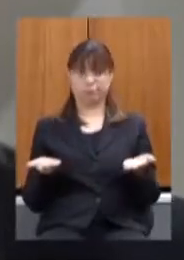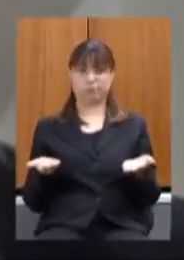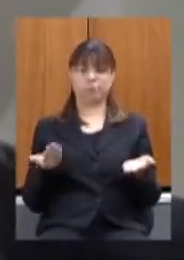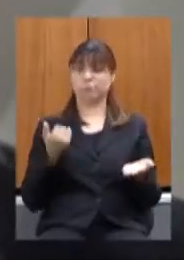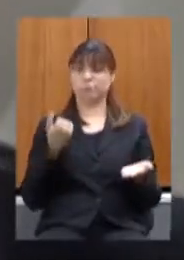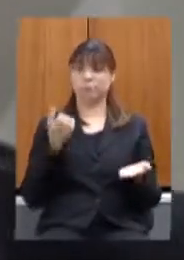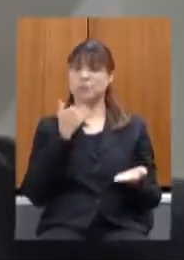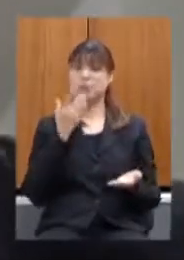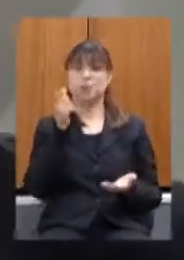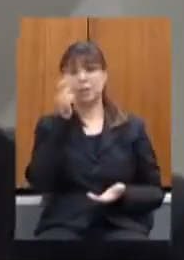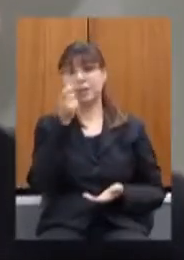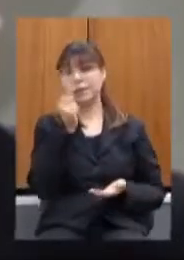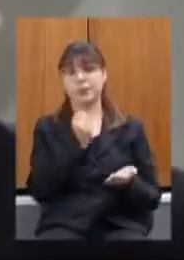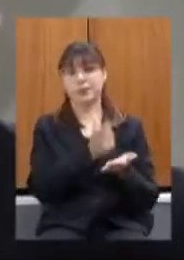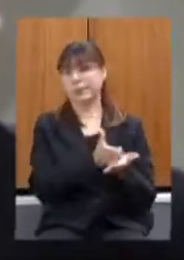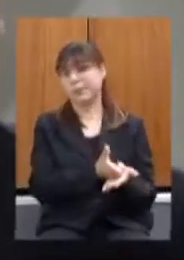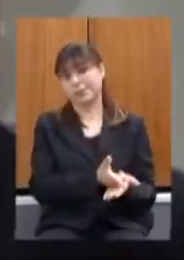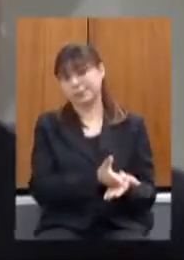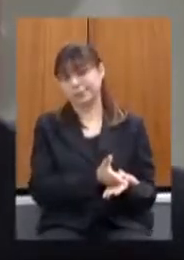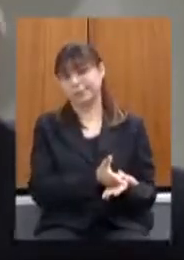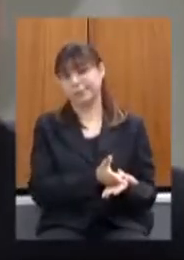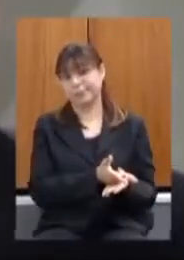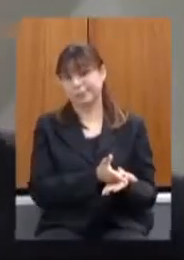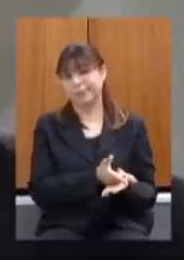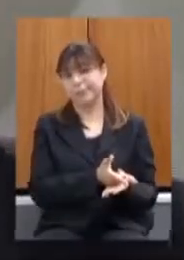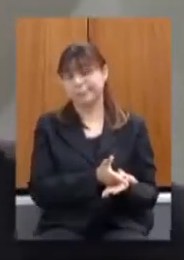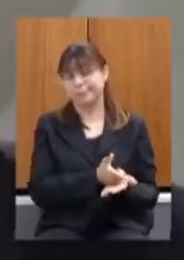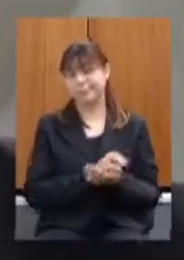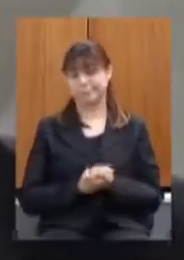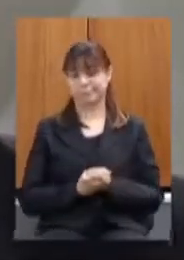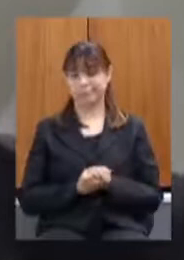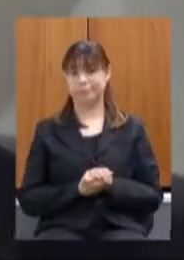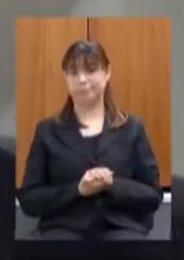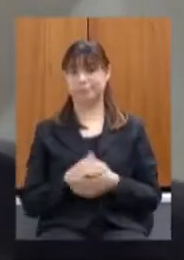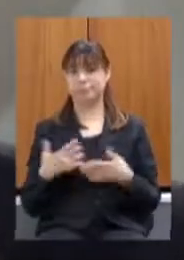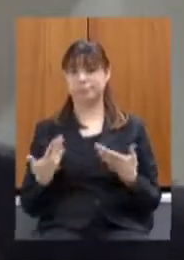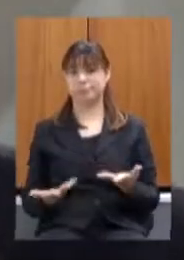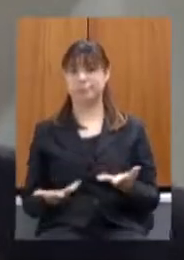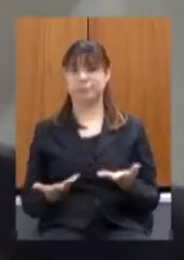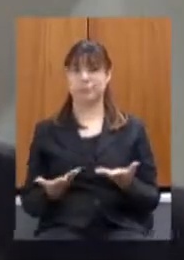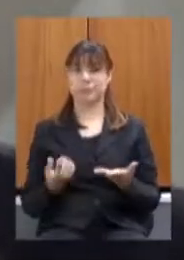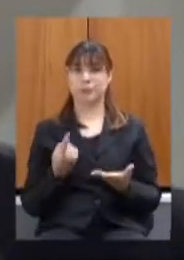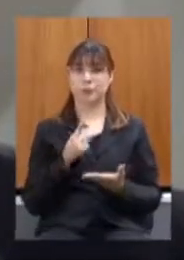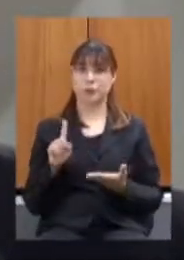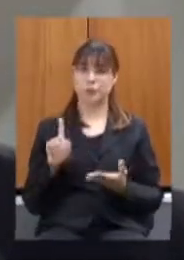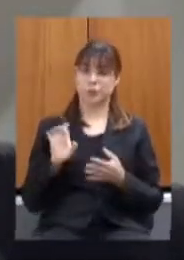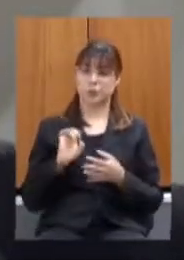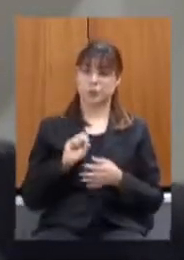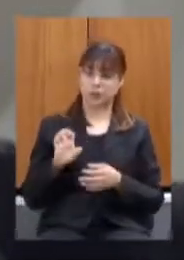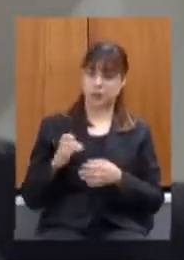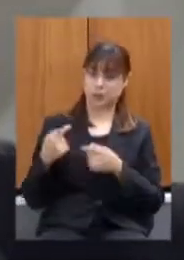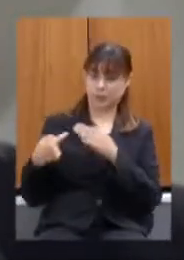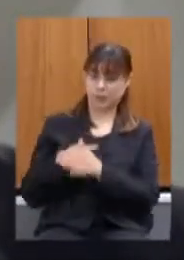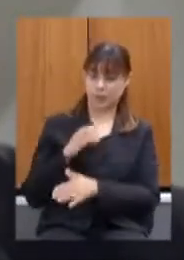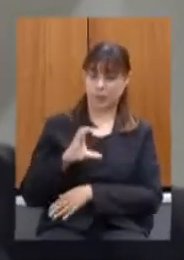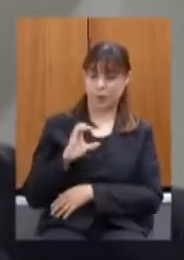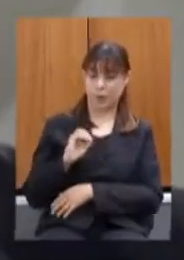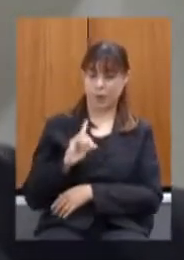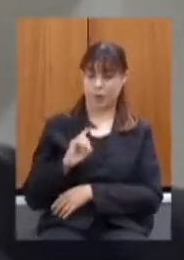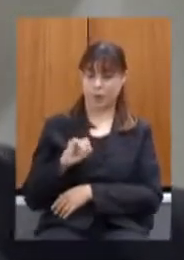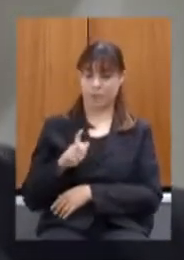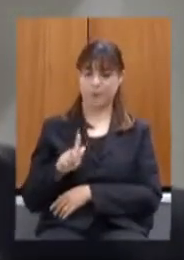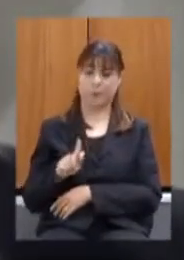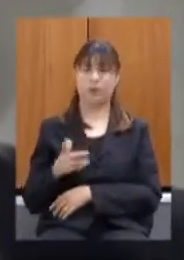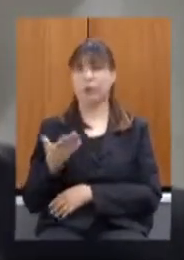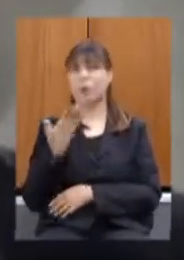interesse nem antecipação de recebível e finalmente assim se o senhor me perguntar da Podemig qual que é